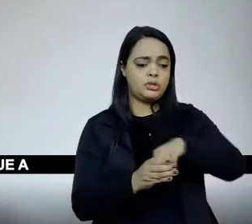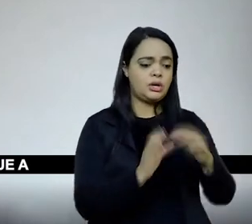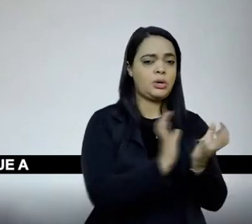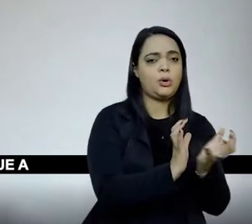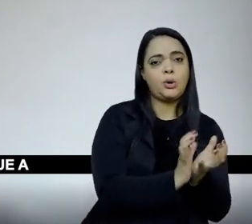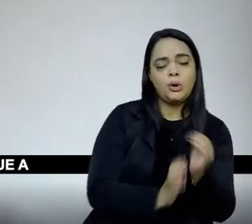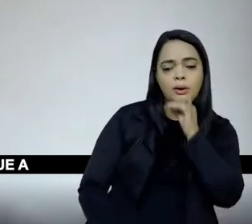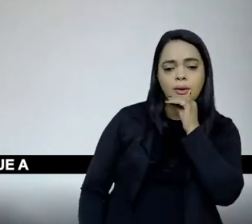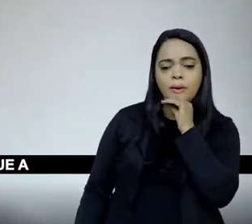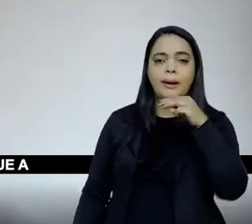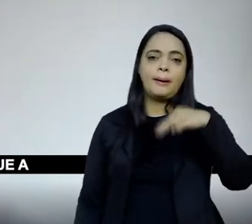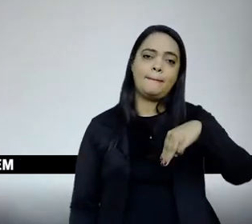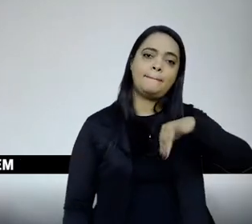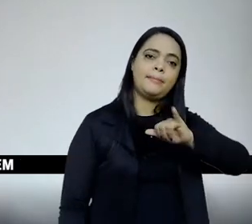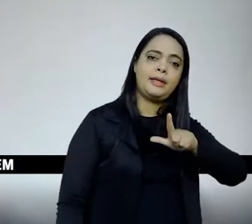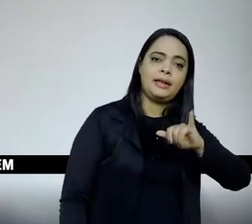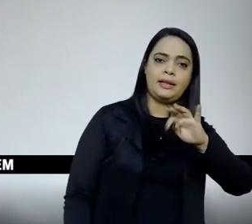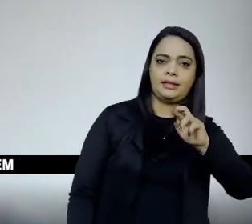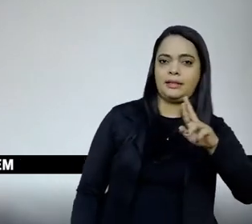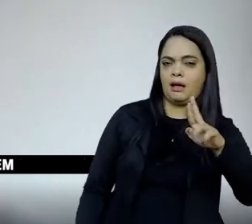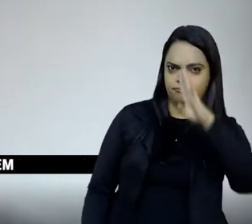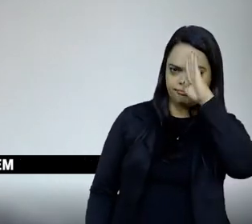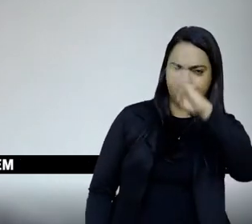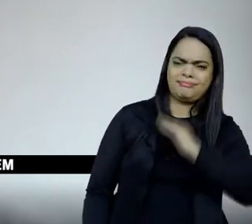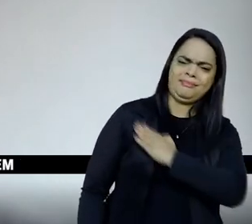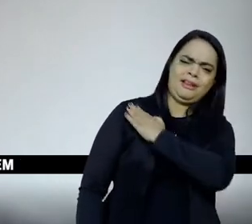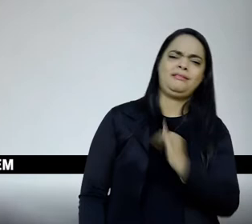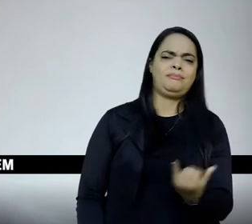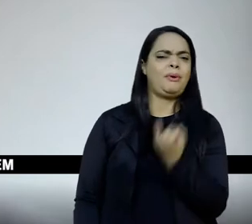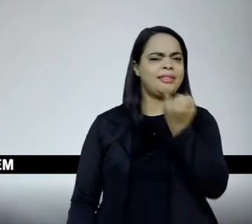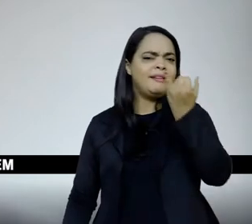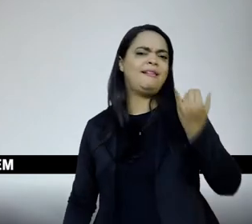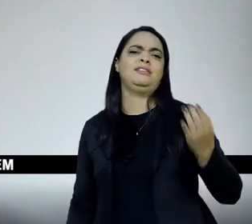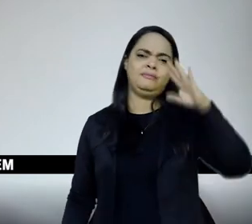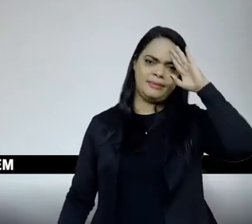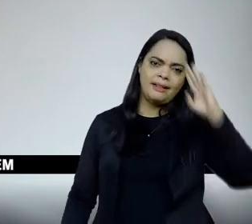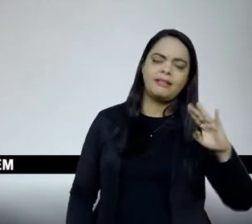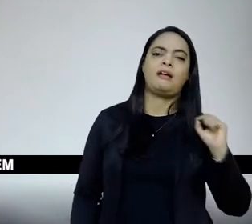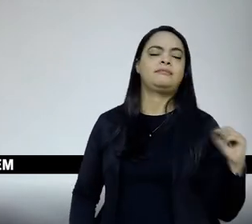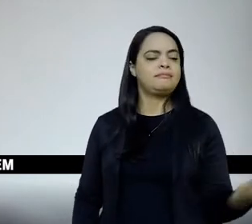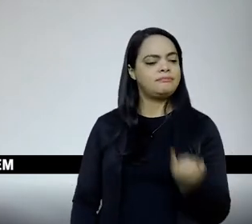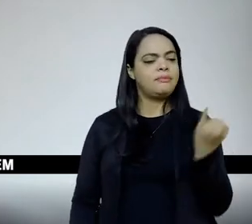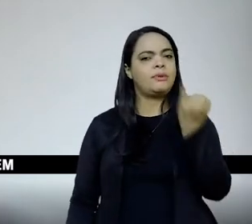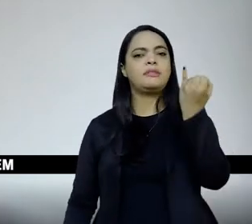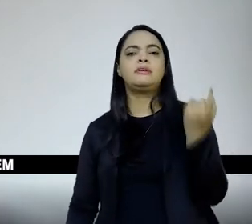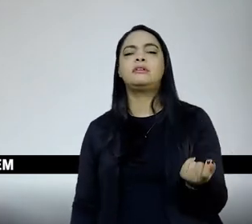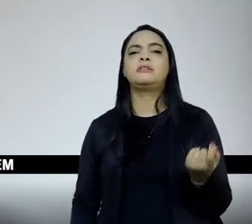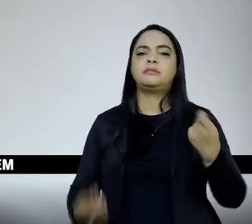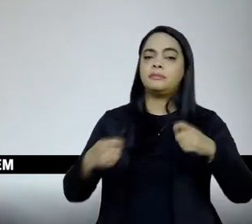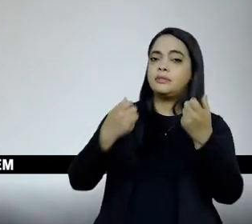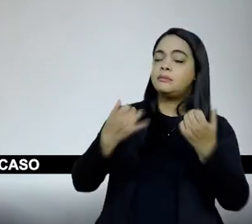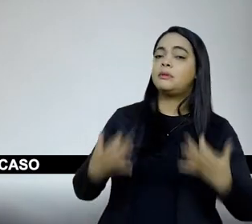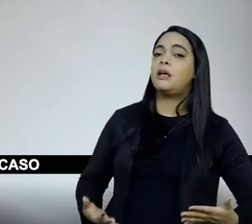visão dos militares. acho que é fundamental que a gente tenha, consiga caracterizar esse investimento dos militares,